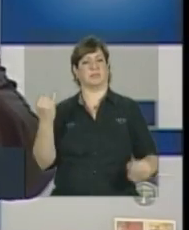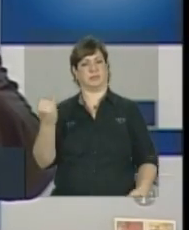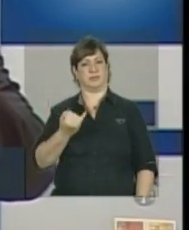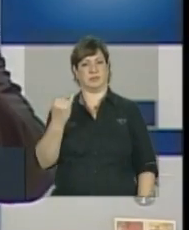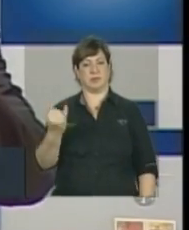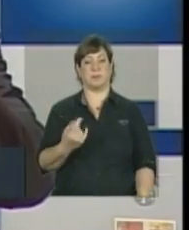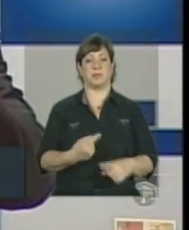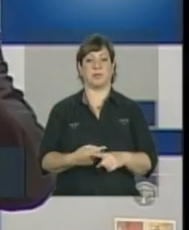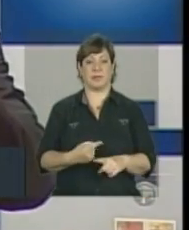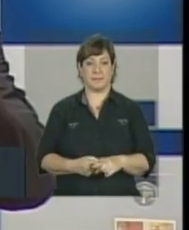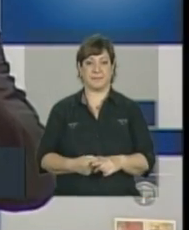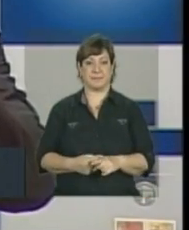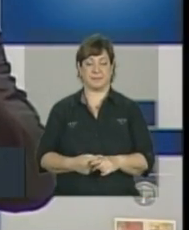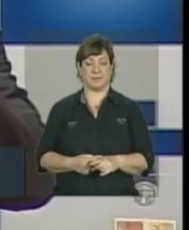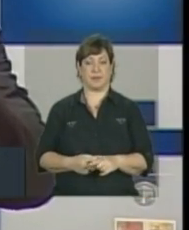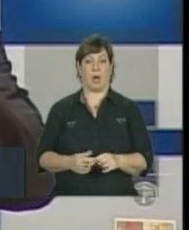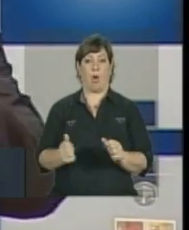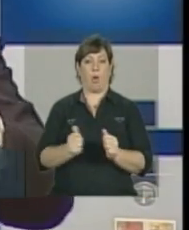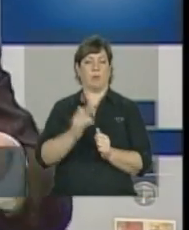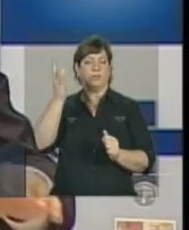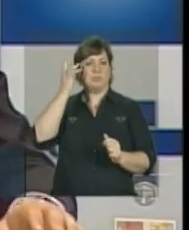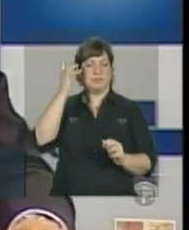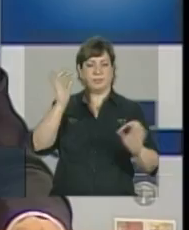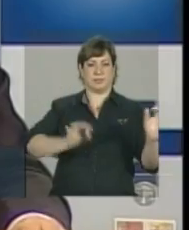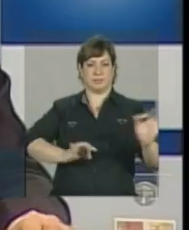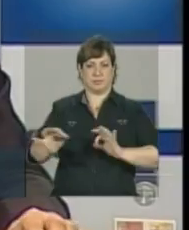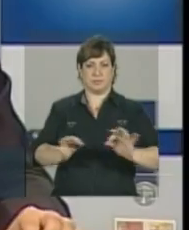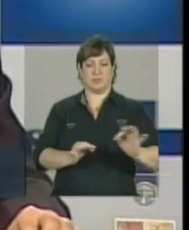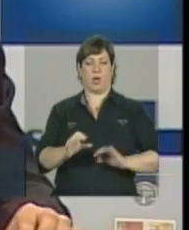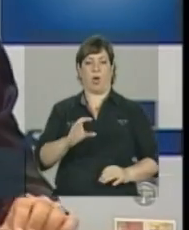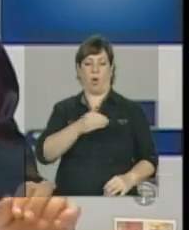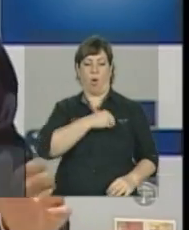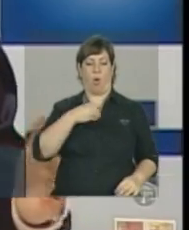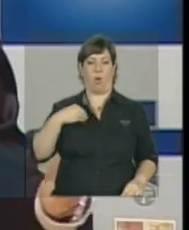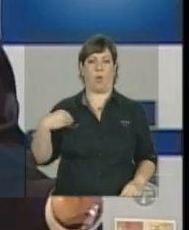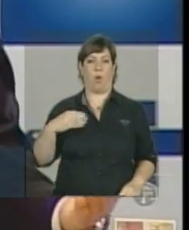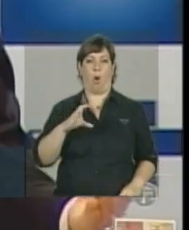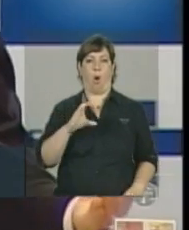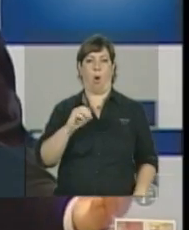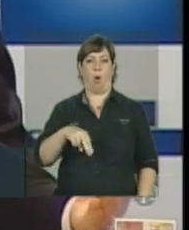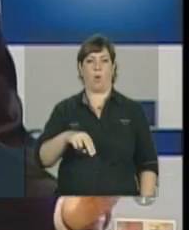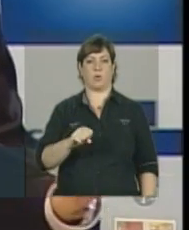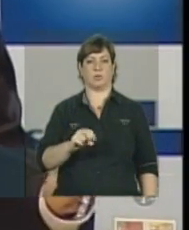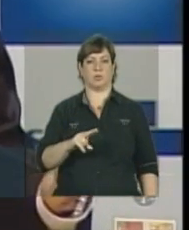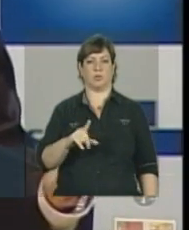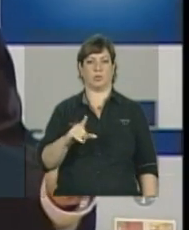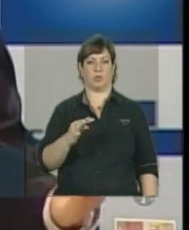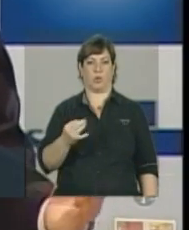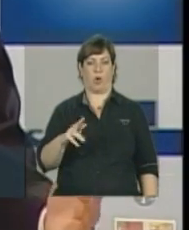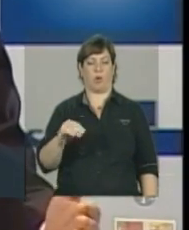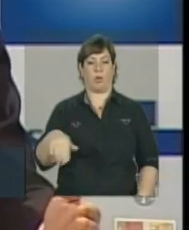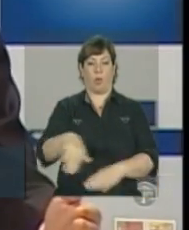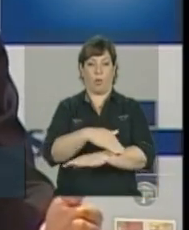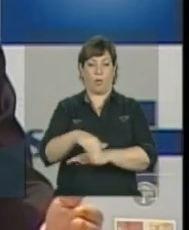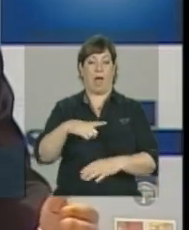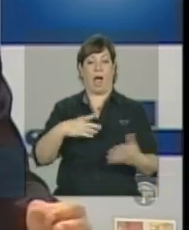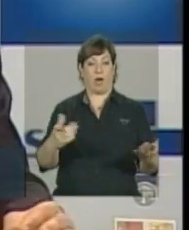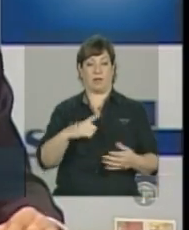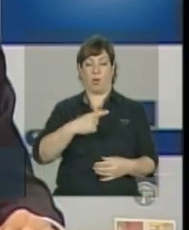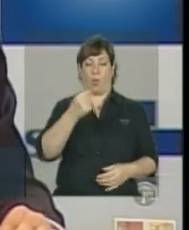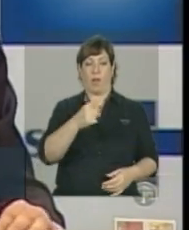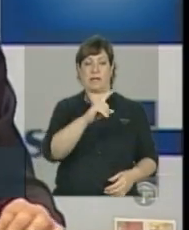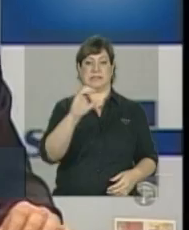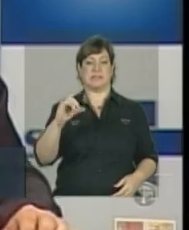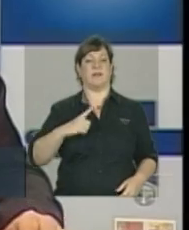porque com a estratégia dos consultórios na rua, que nós temos agora quase 100 já em